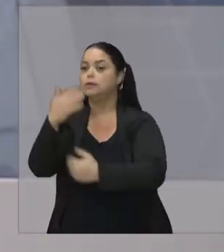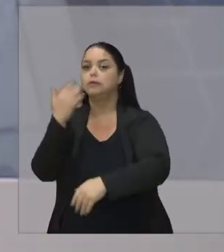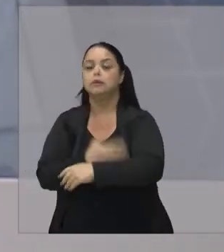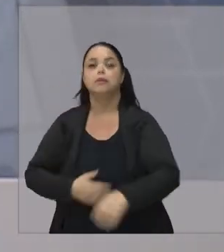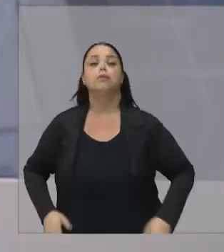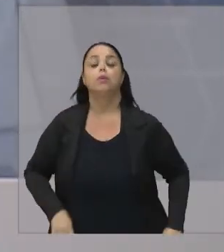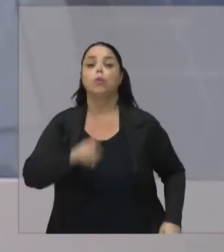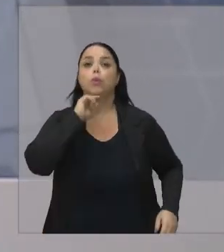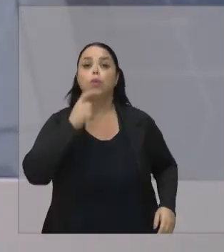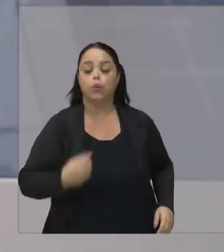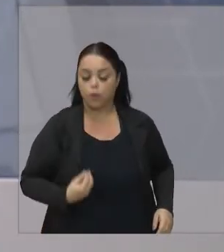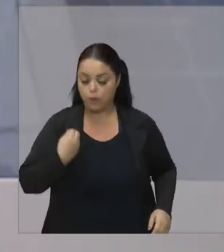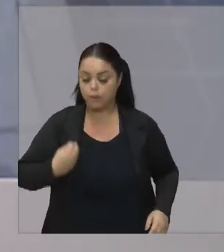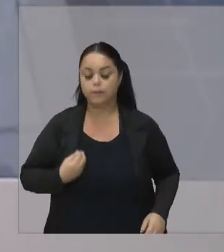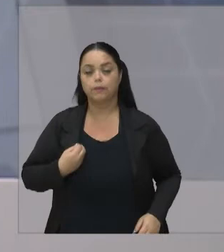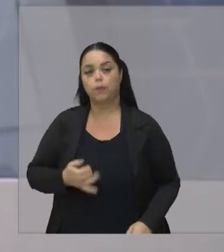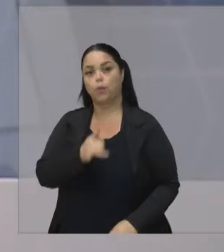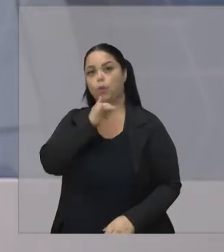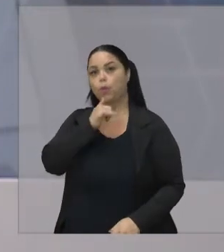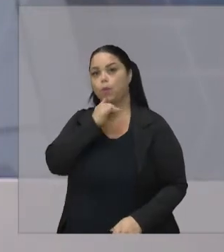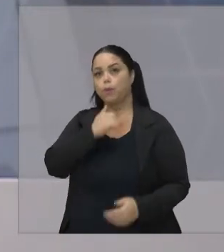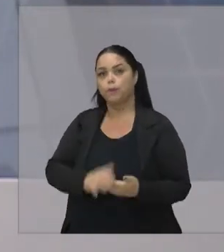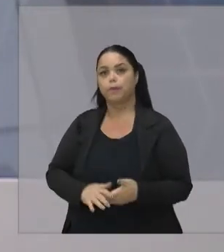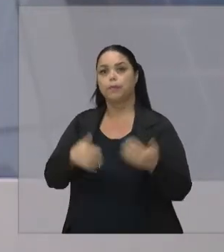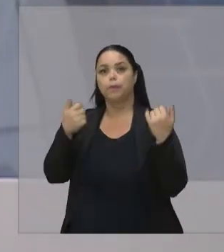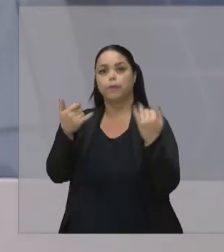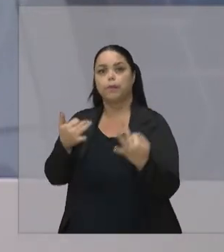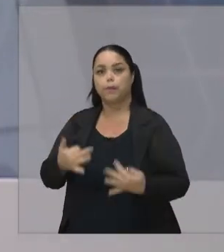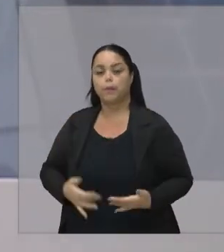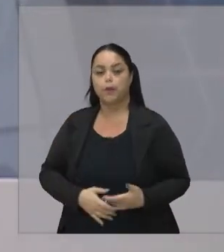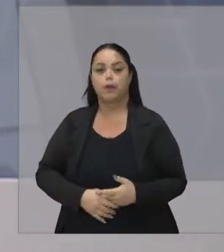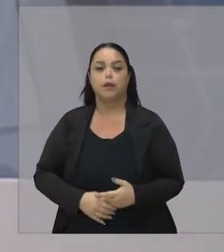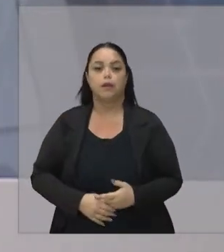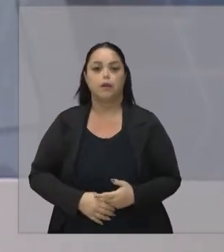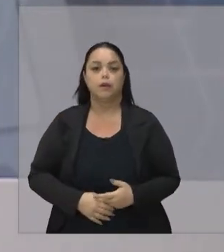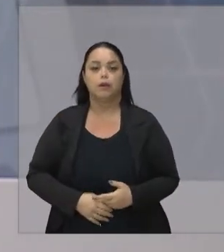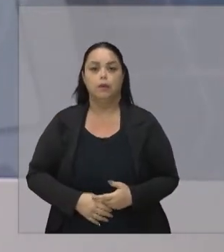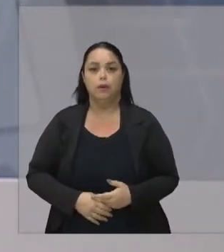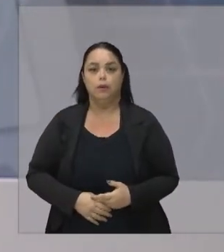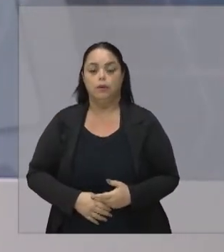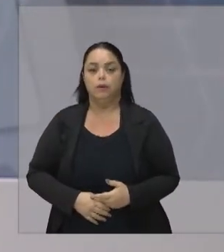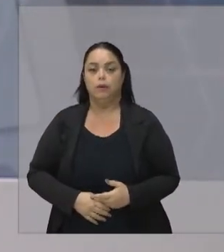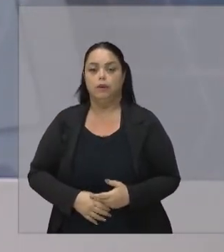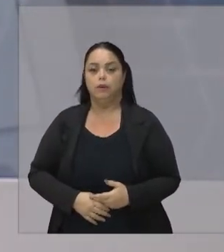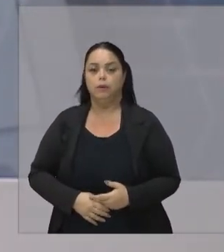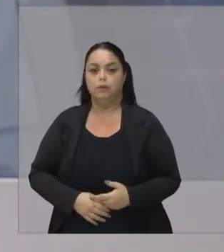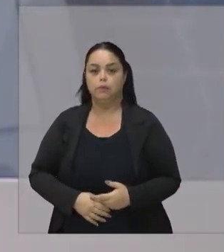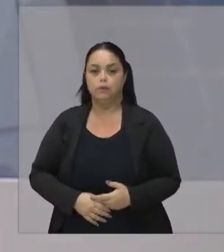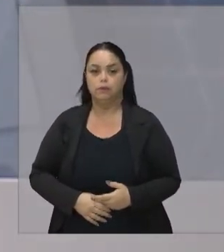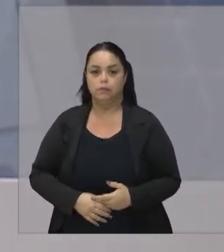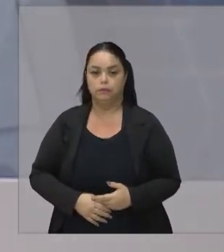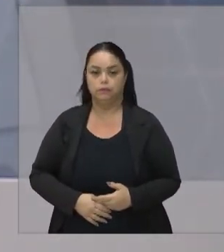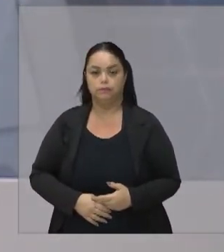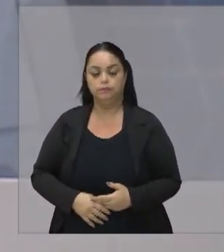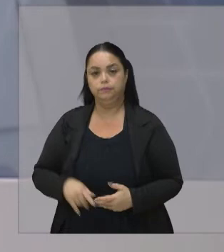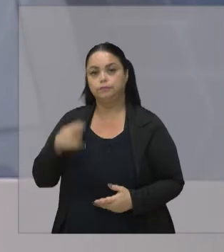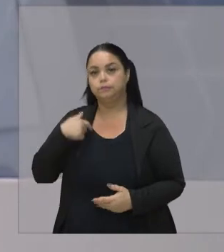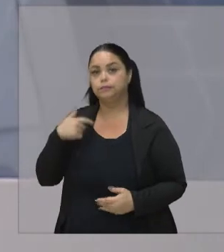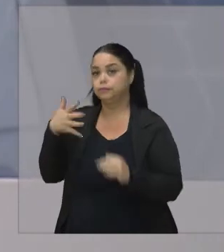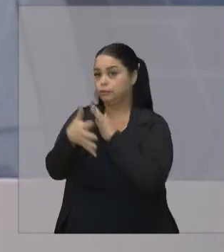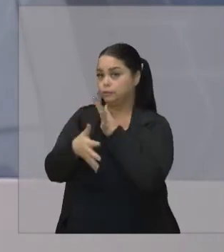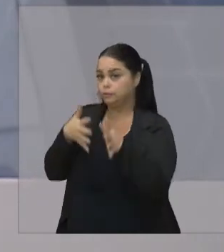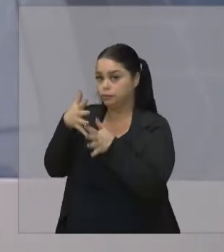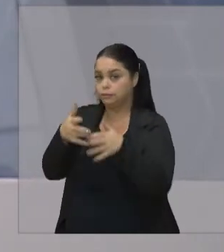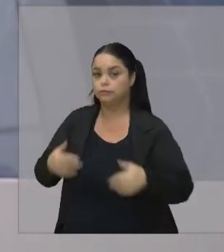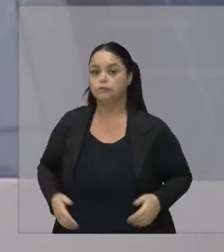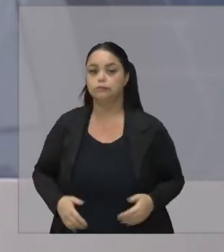conquista De vida E um exemplo Como foi dito aqui Então Com as suas palavras